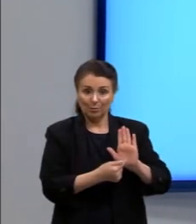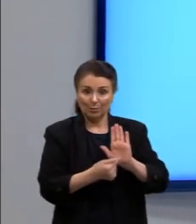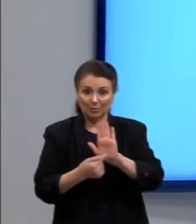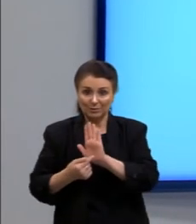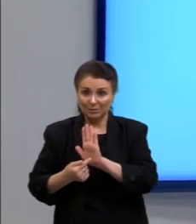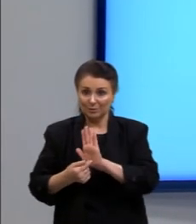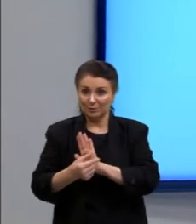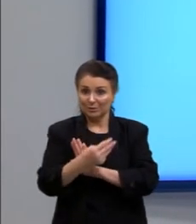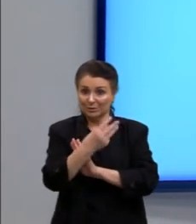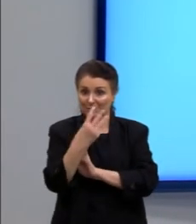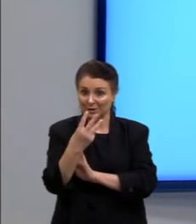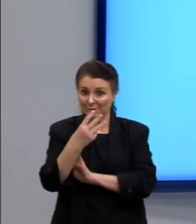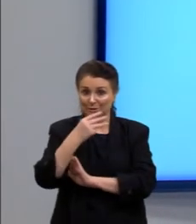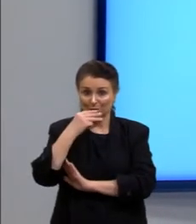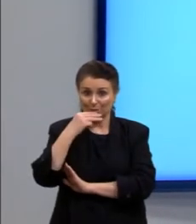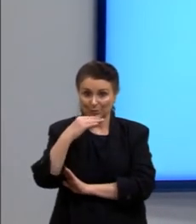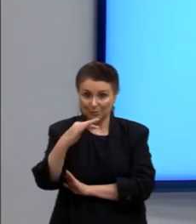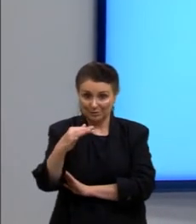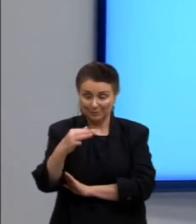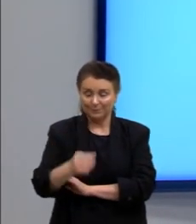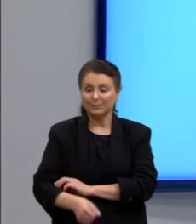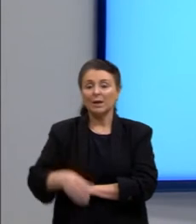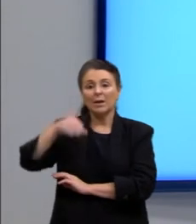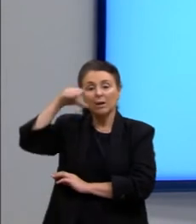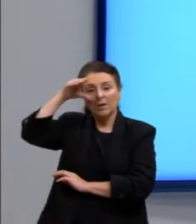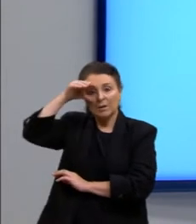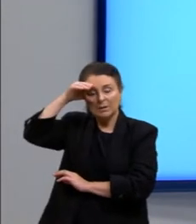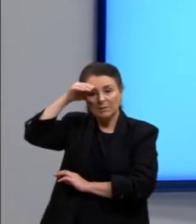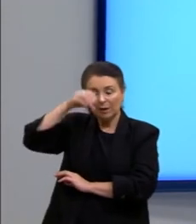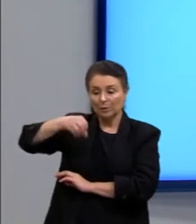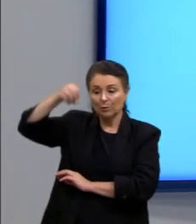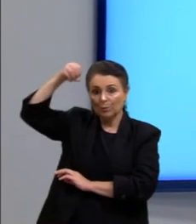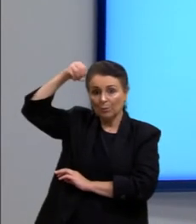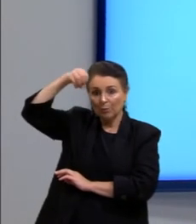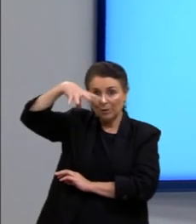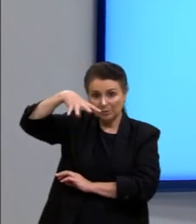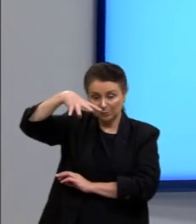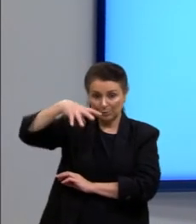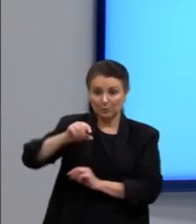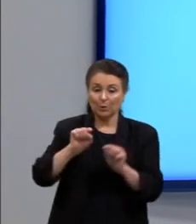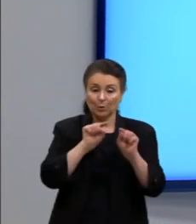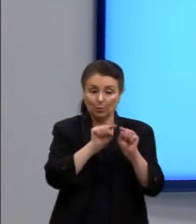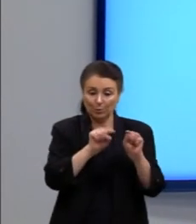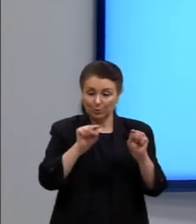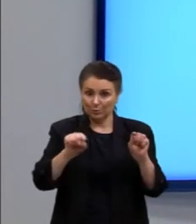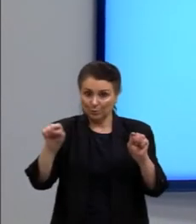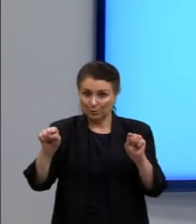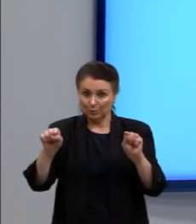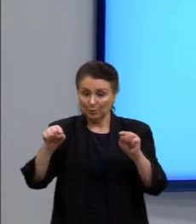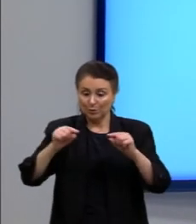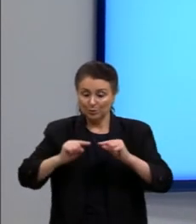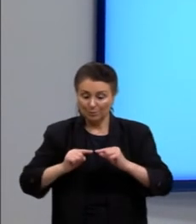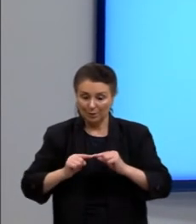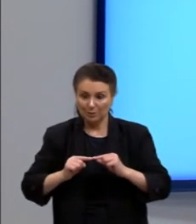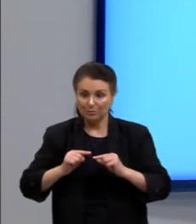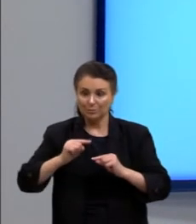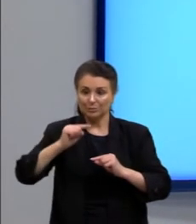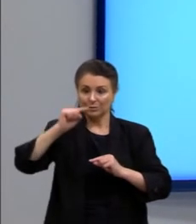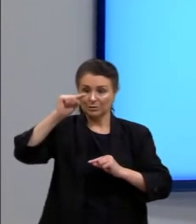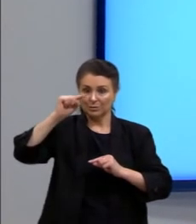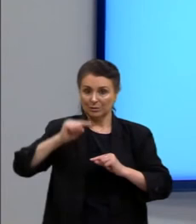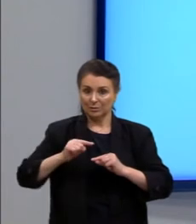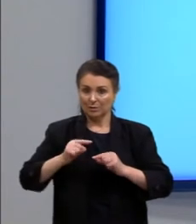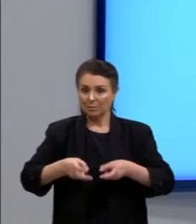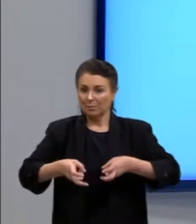que a gente está falando. Observando os pontos luminosos revelados no filme, de baixo para cima, constatam-se as